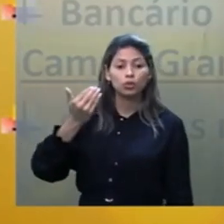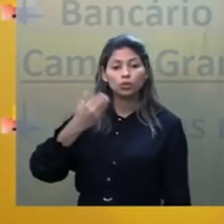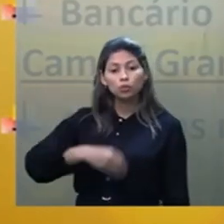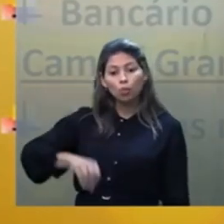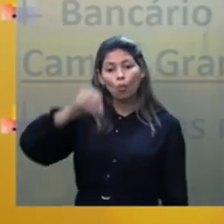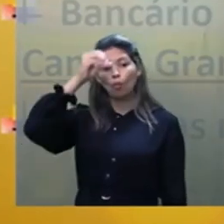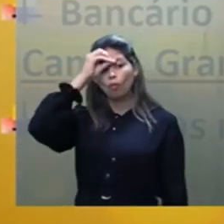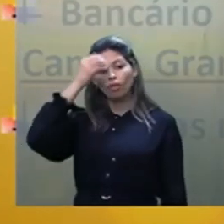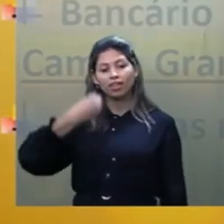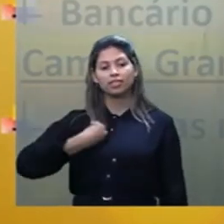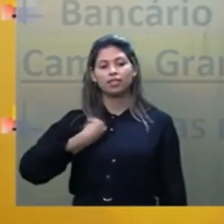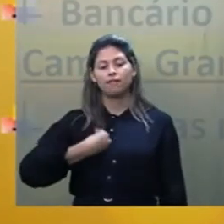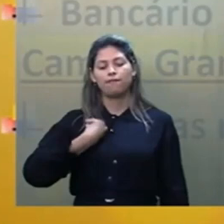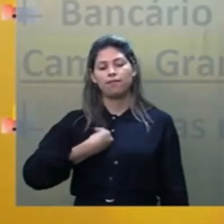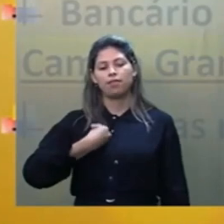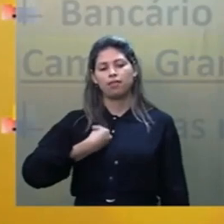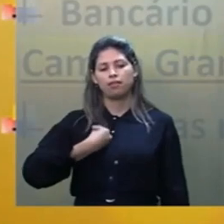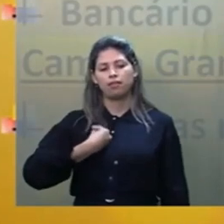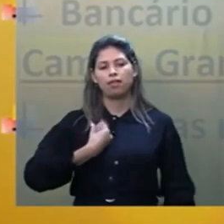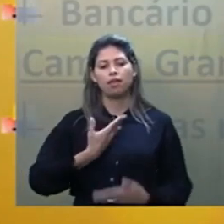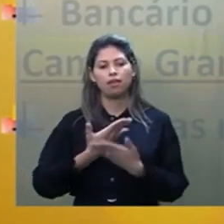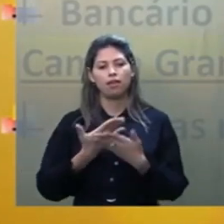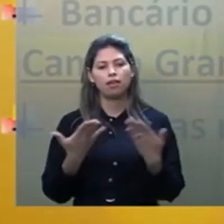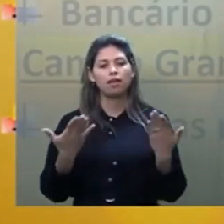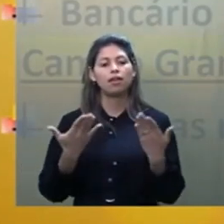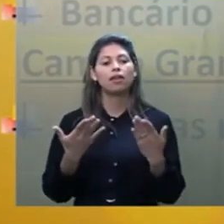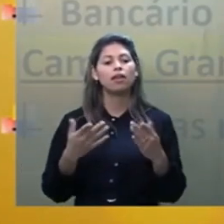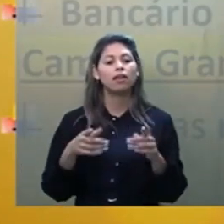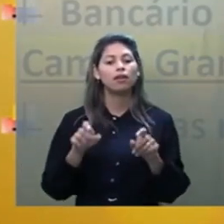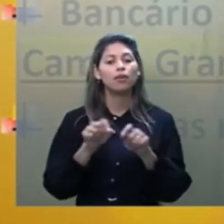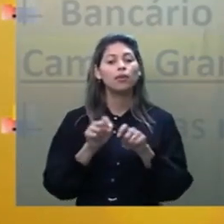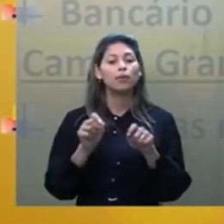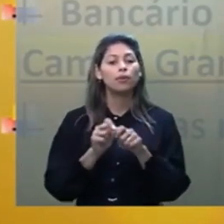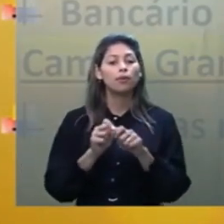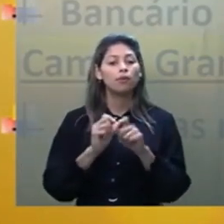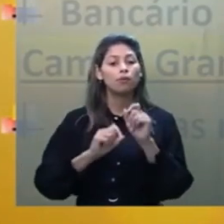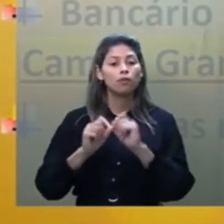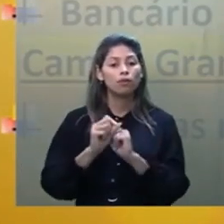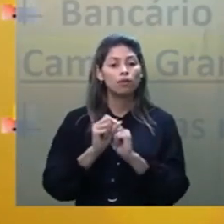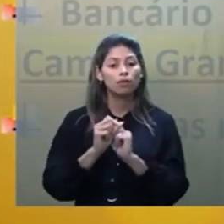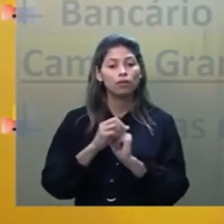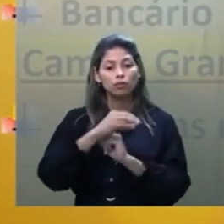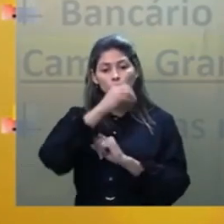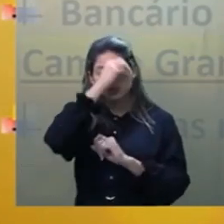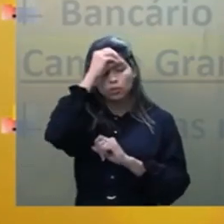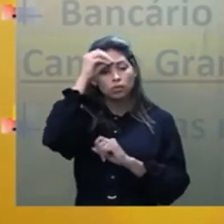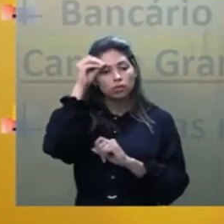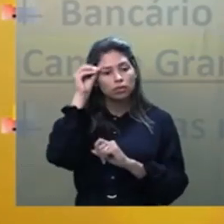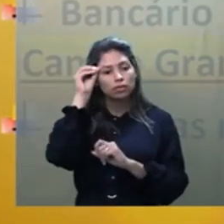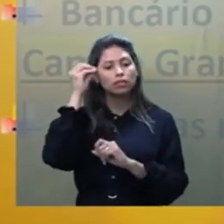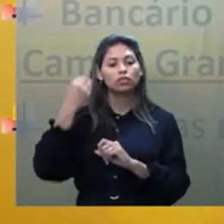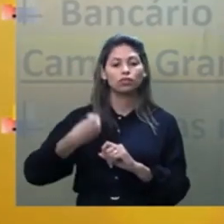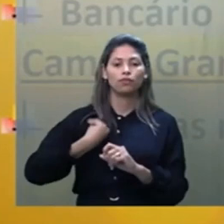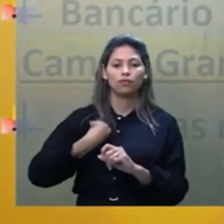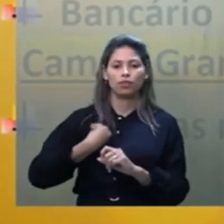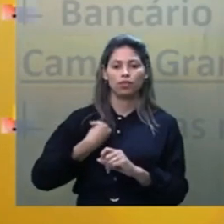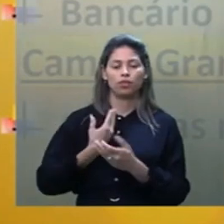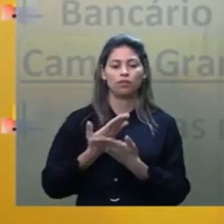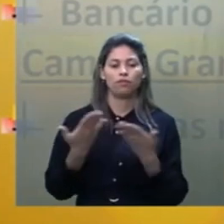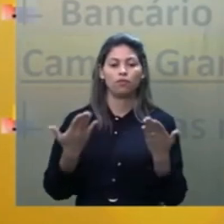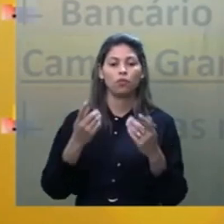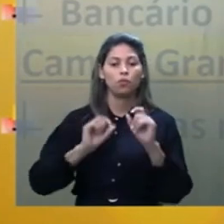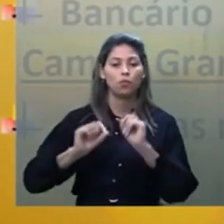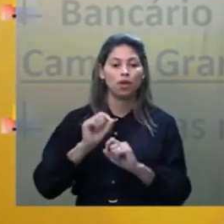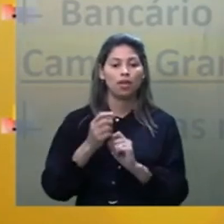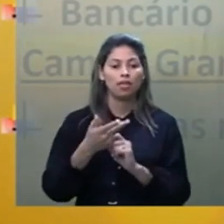nos tribunais, vários casos, como por exemplo, o do jovem José Divino Nunes e Maurício Gassês, que um